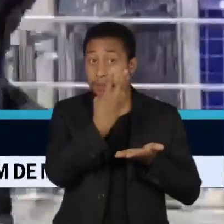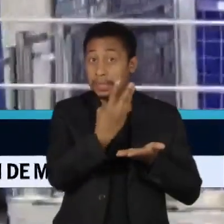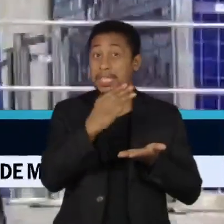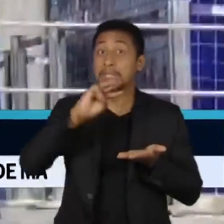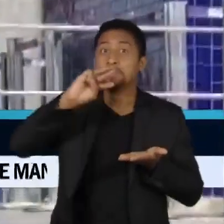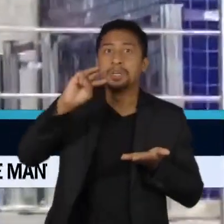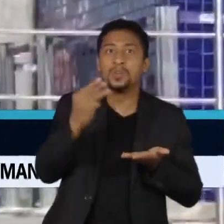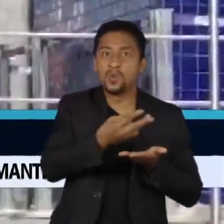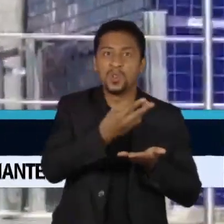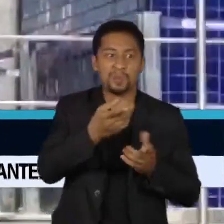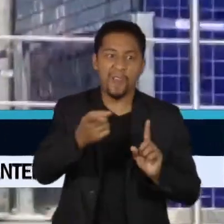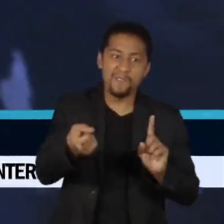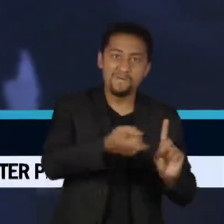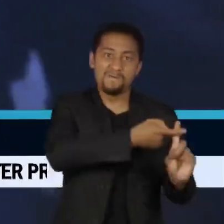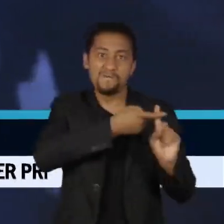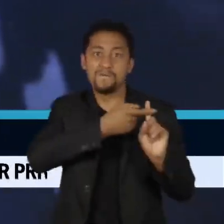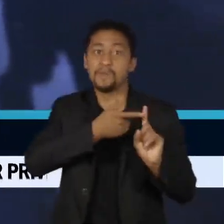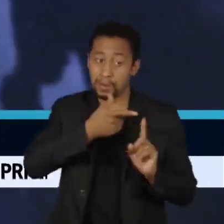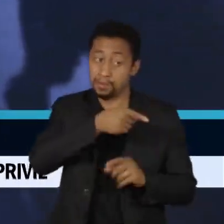executar o plano.